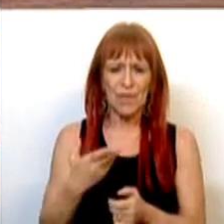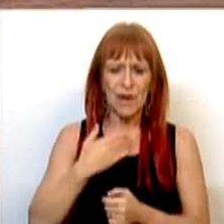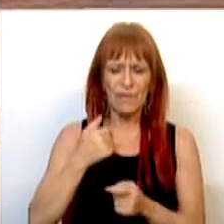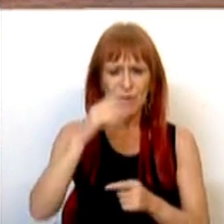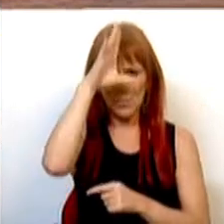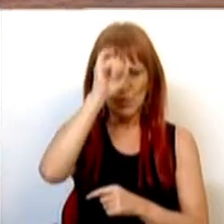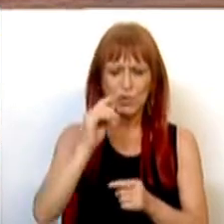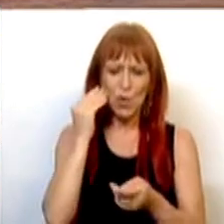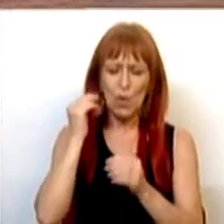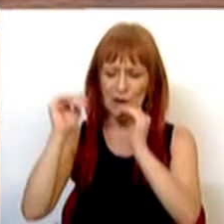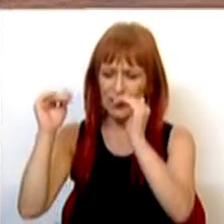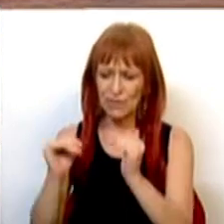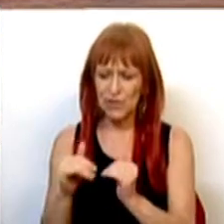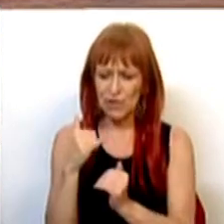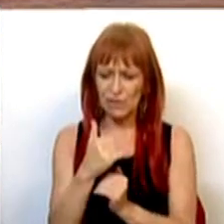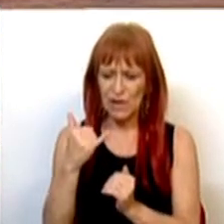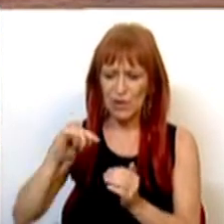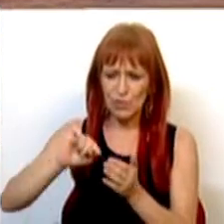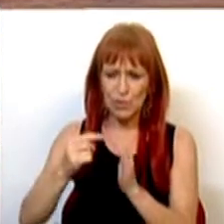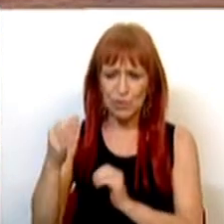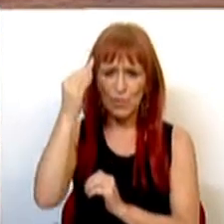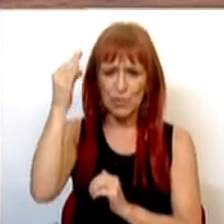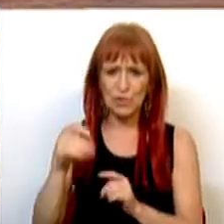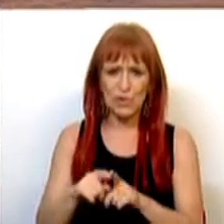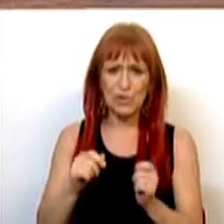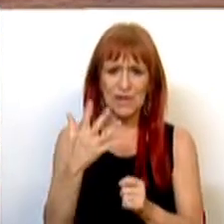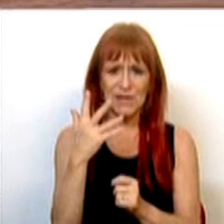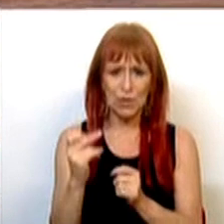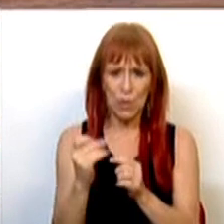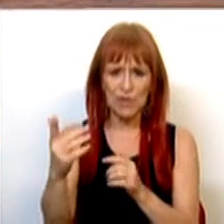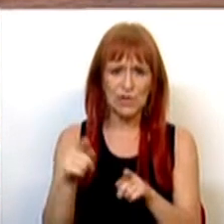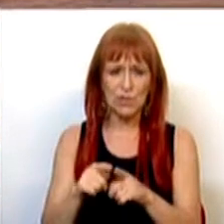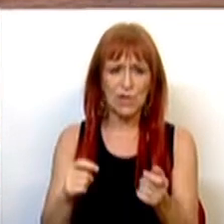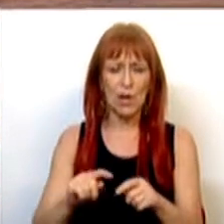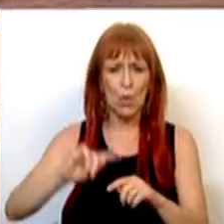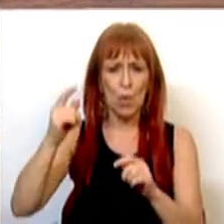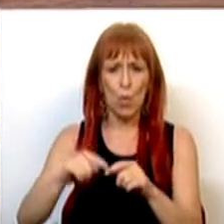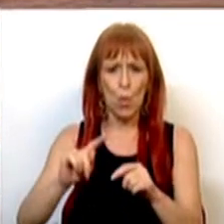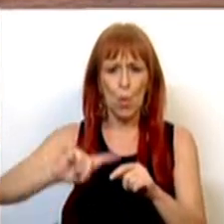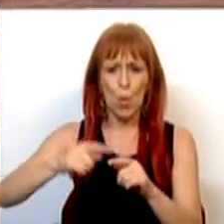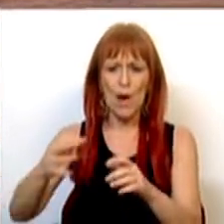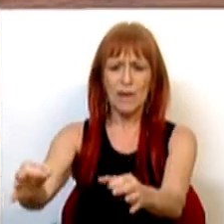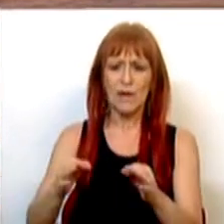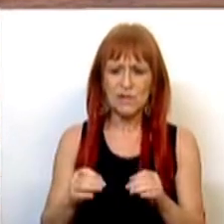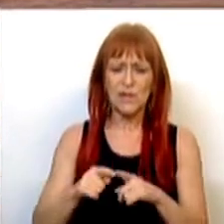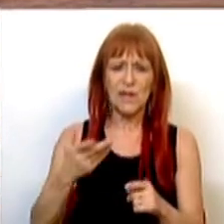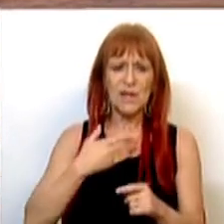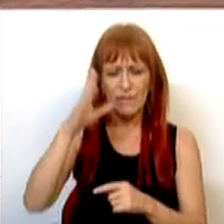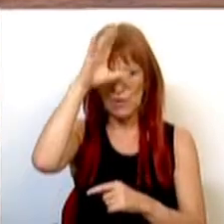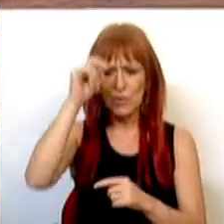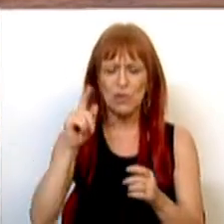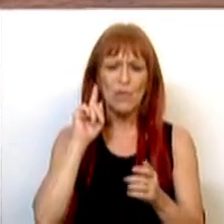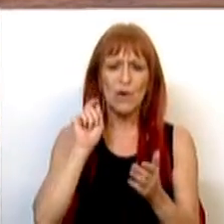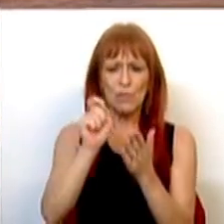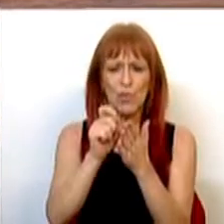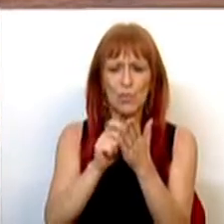pública através da diminuição de 22 pontos percentuais em 5 anos e antecipando de 1 ano ou a redução da dívida pública para um valor nominal